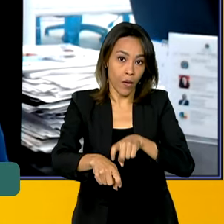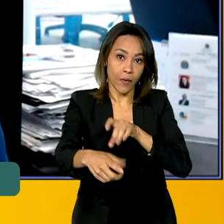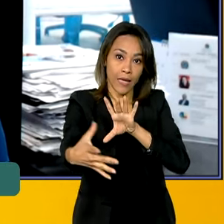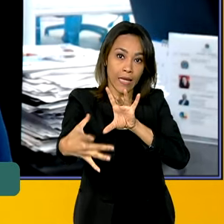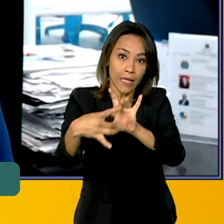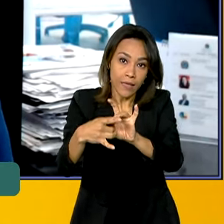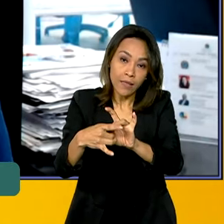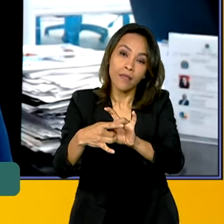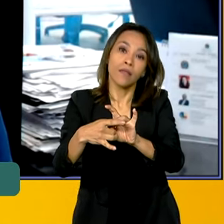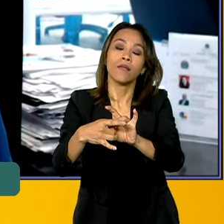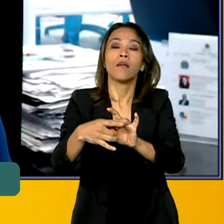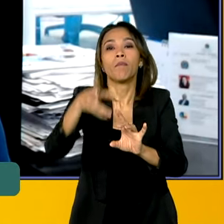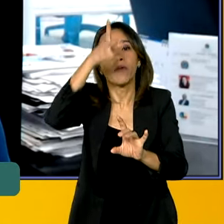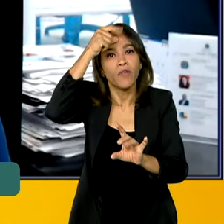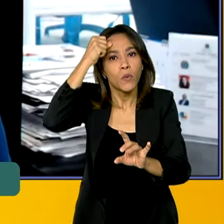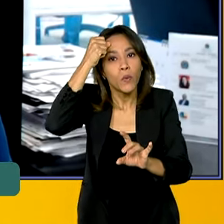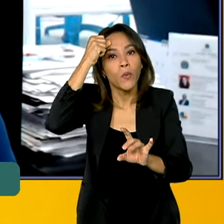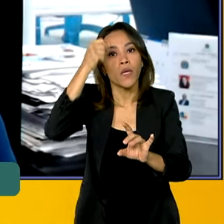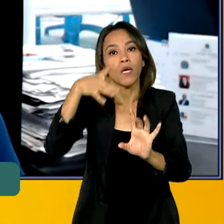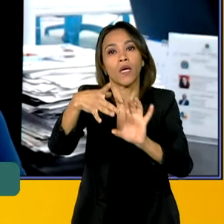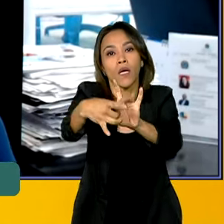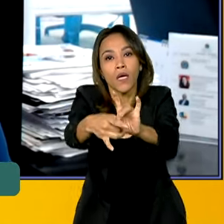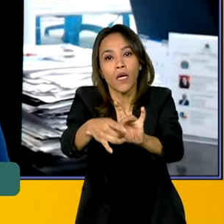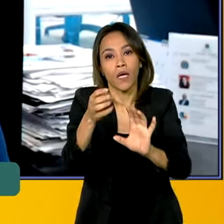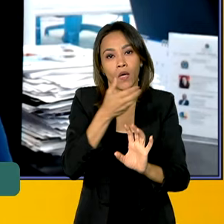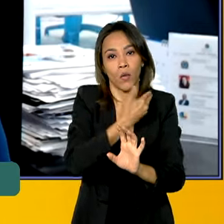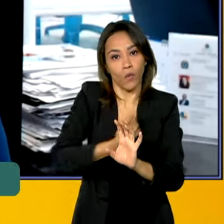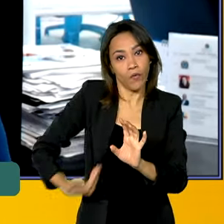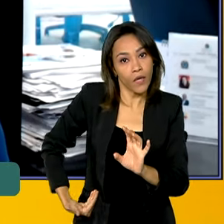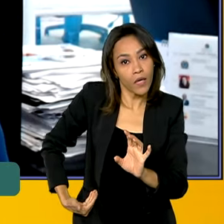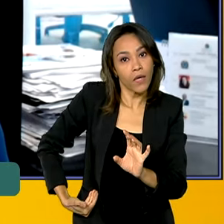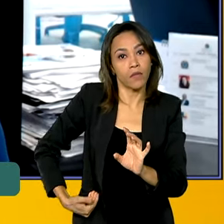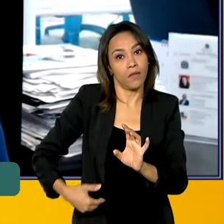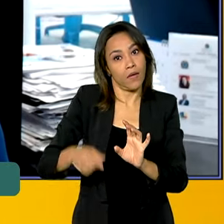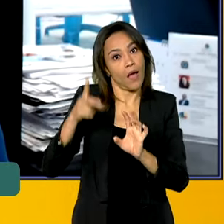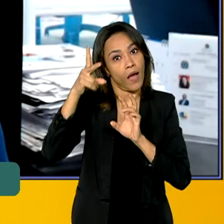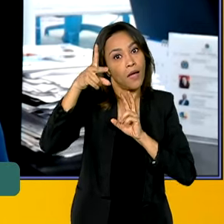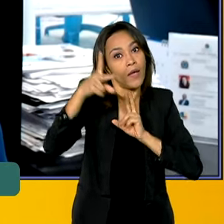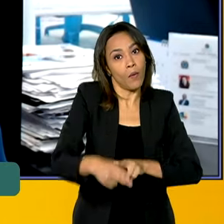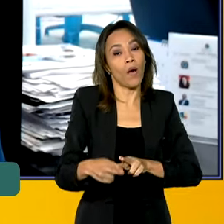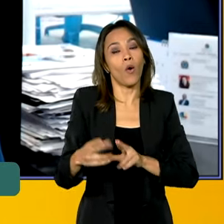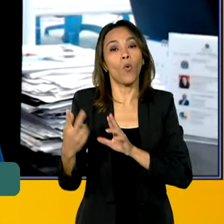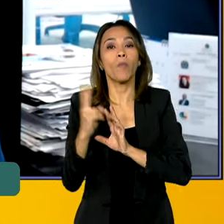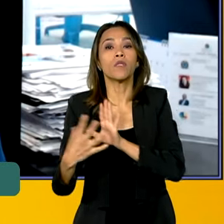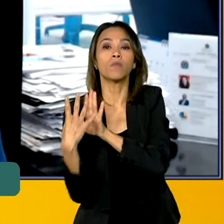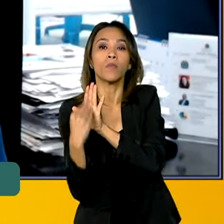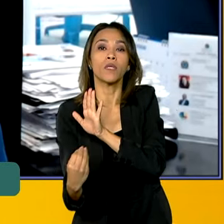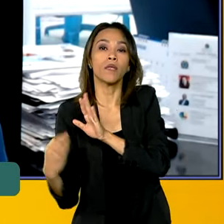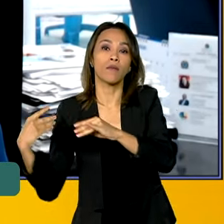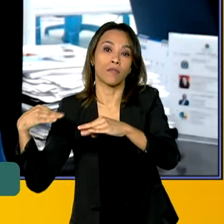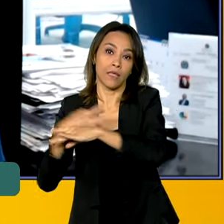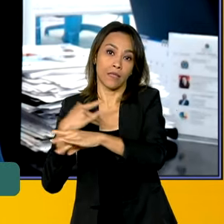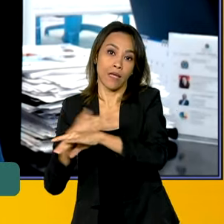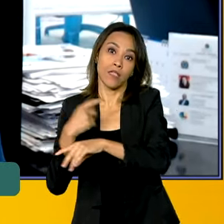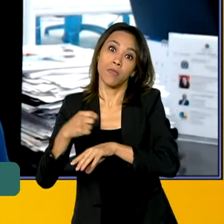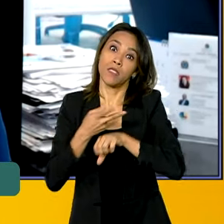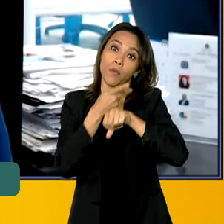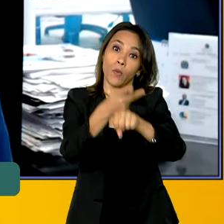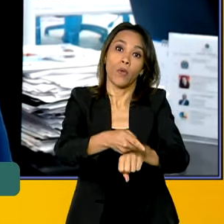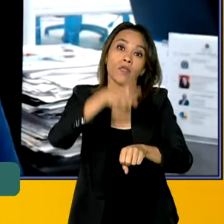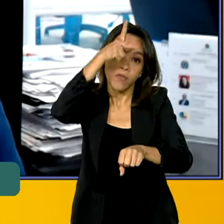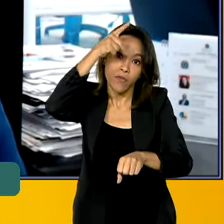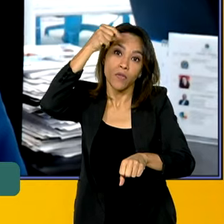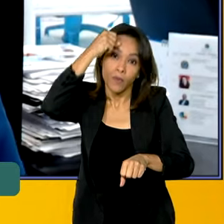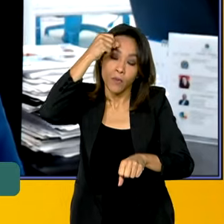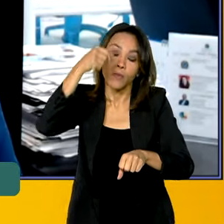governos de Estado, aí são do mesmo jeito que é feito Minha Casa Minha Vida Urbano. As pessoas têm que buscar as prefeituras